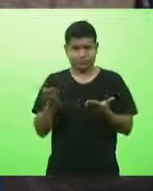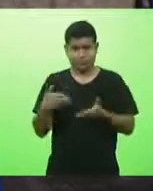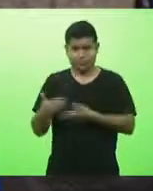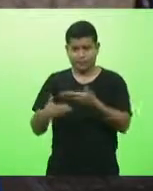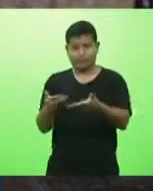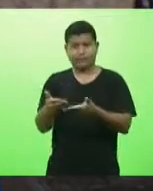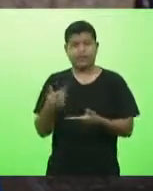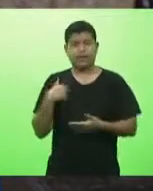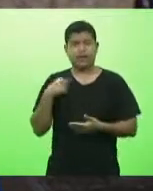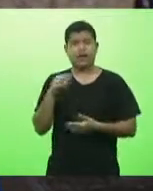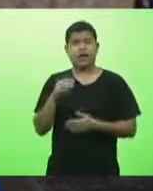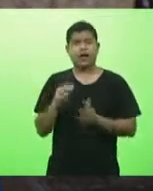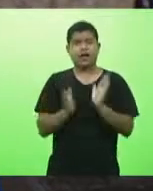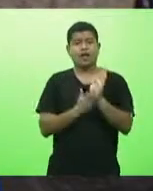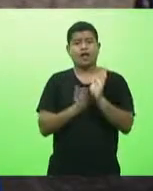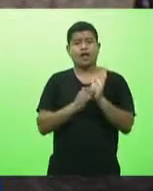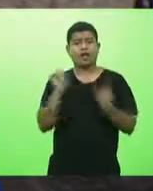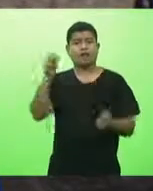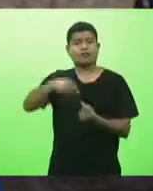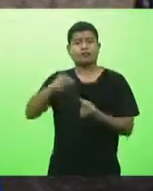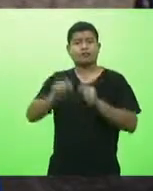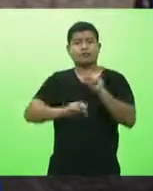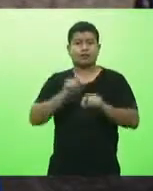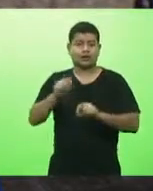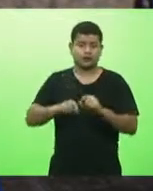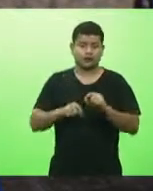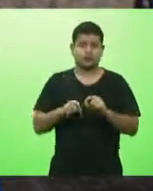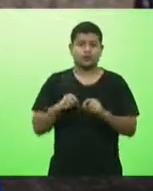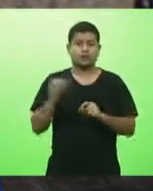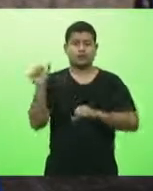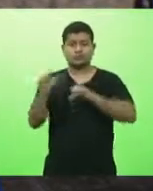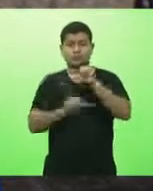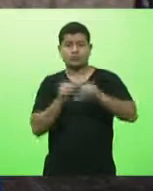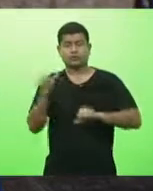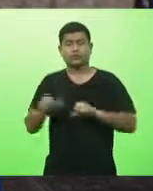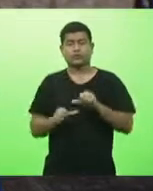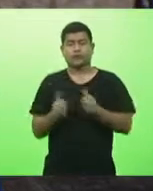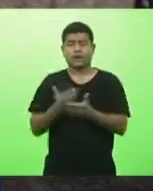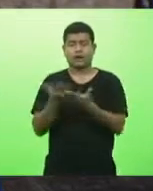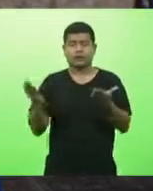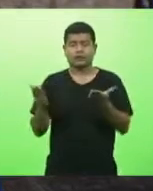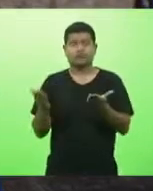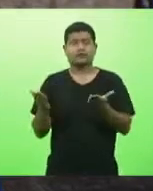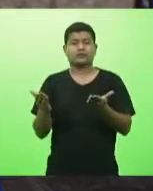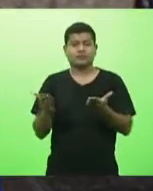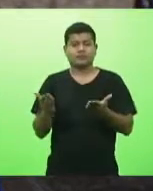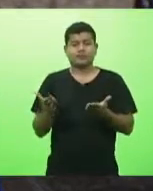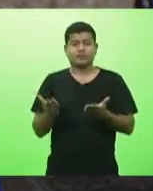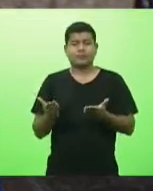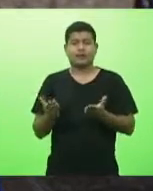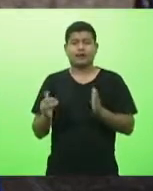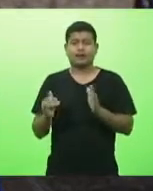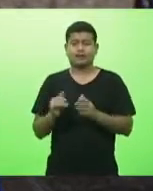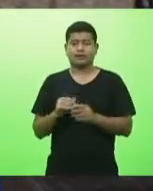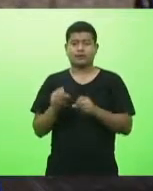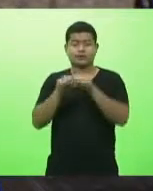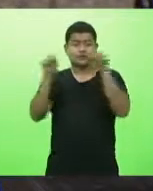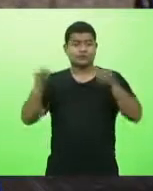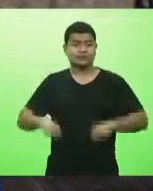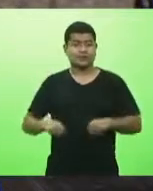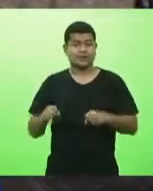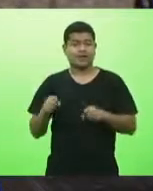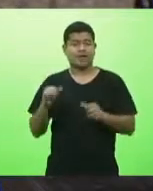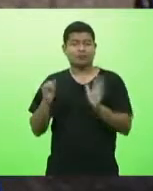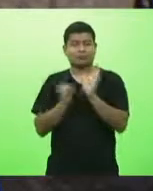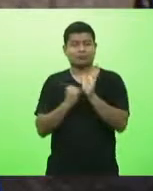pretende ela pretende mudar atribuições legislativas não mudamos ainda com o sistema tributário que é espoliador de Santa